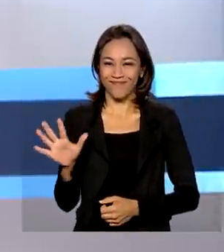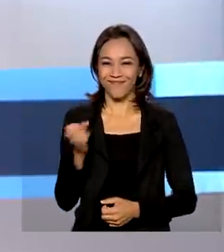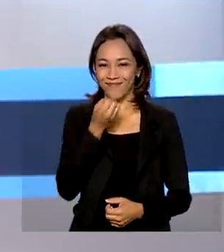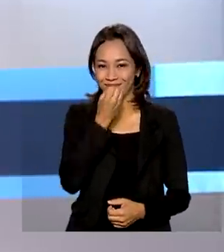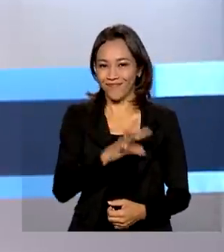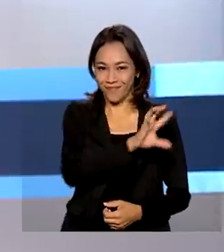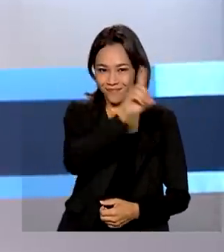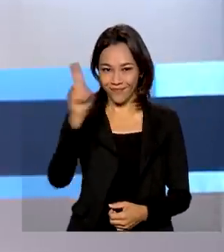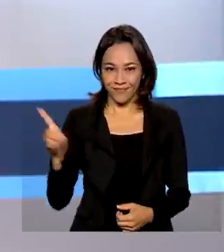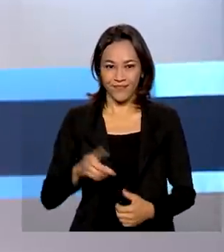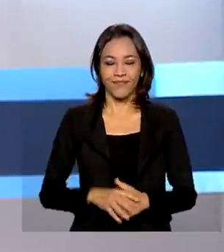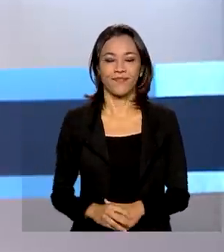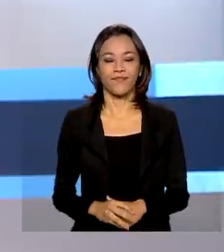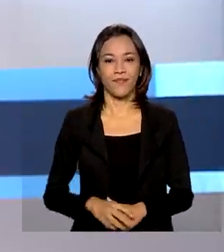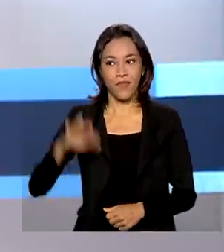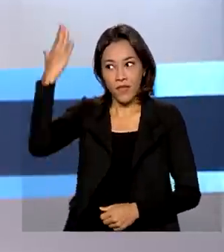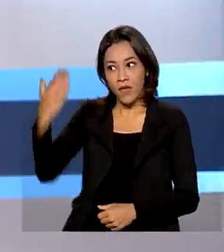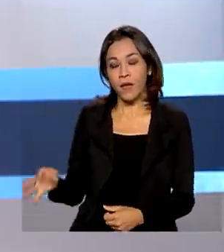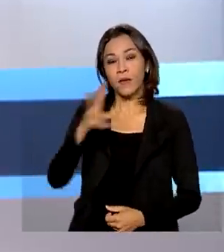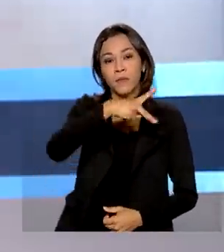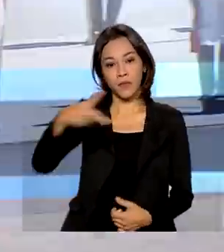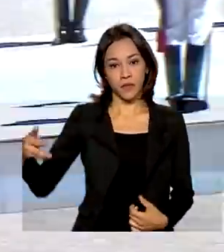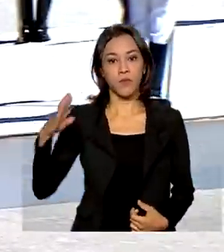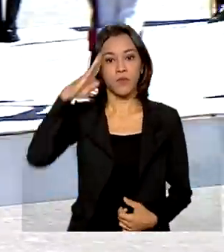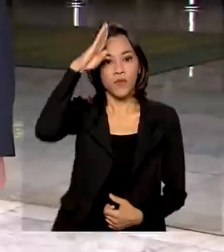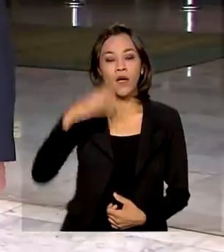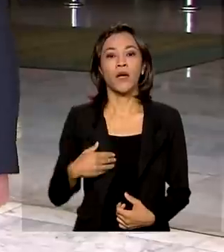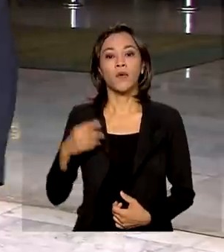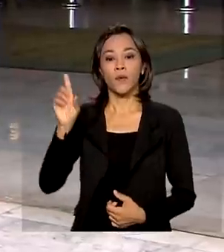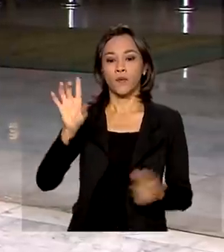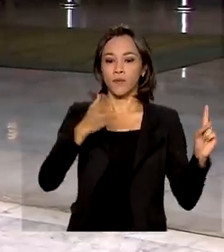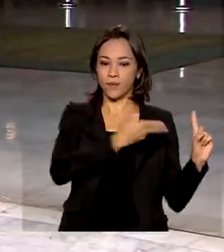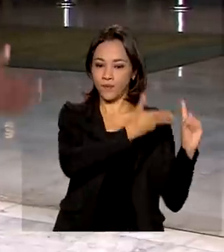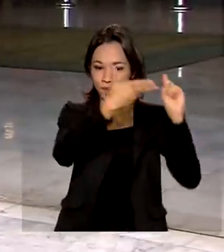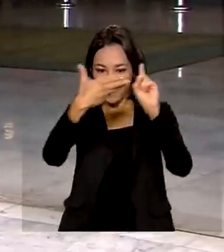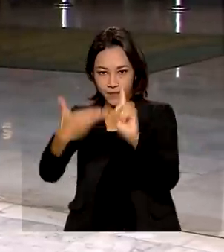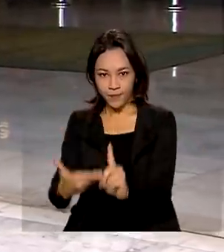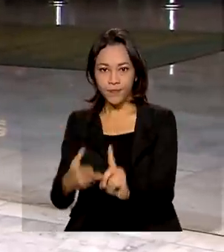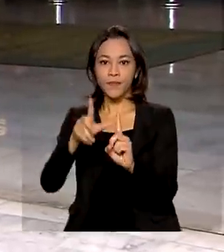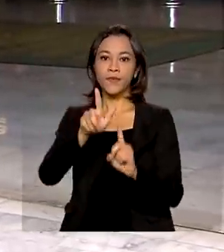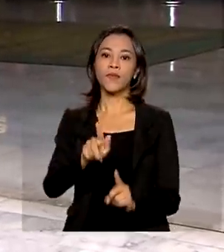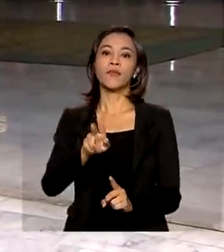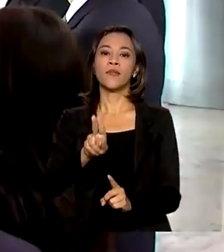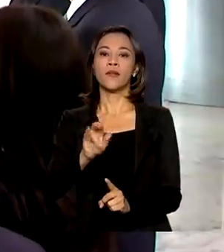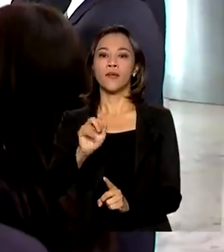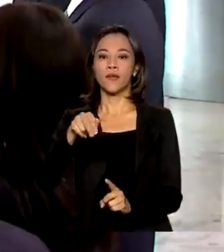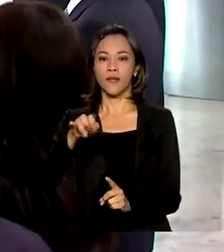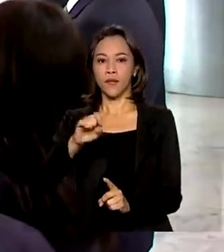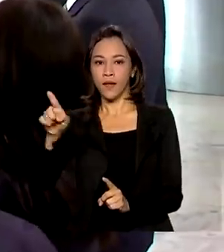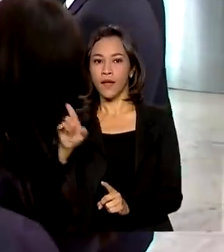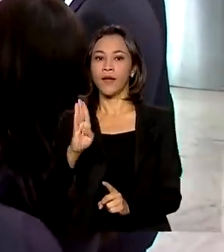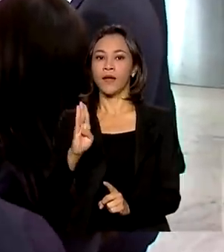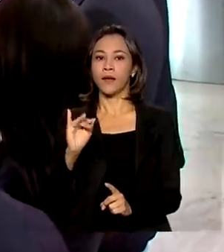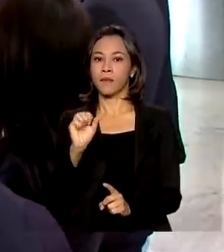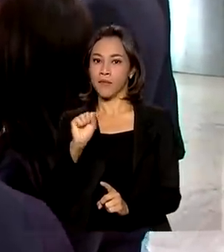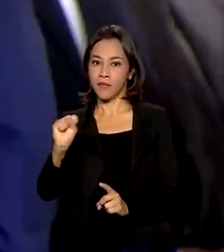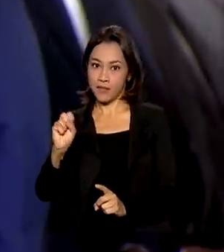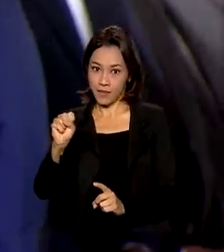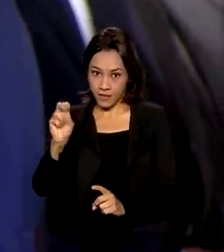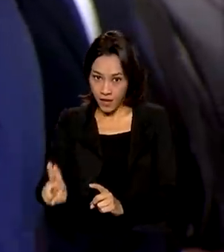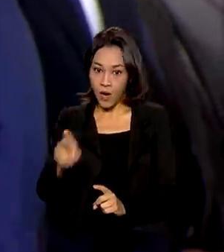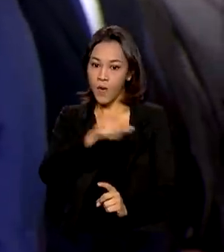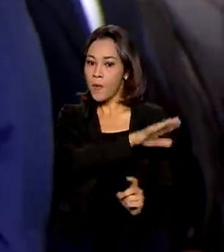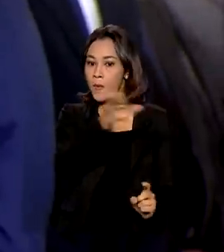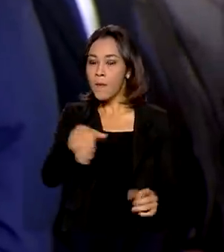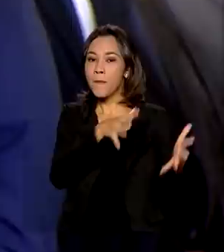Olá, bom dia! Presidente Jair Bolsonaro recebe presidente da Guiné-Bissau no Palácio do Planalto. O país faz parte da